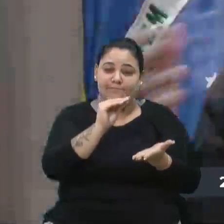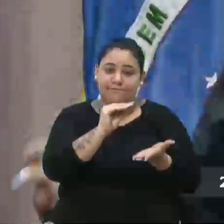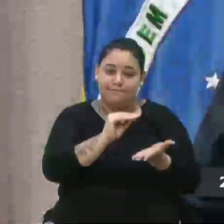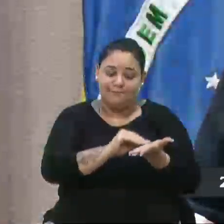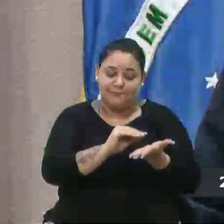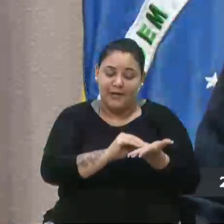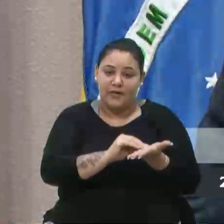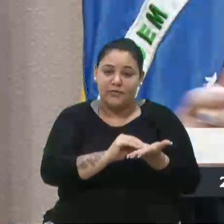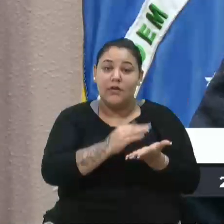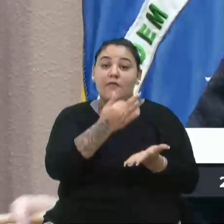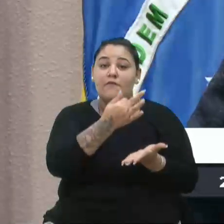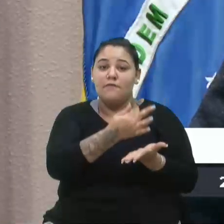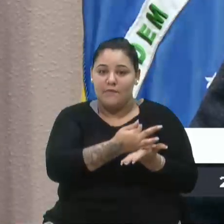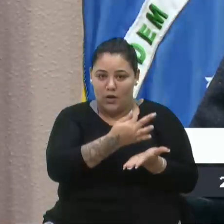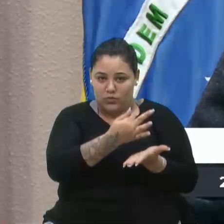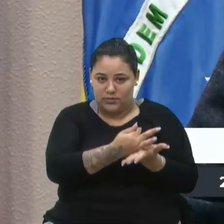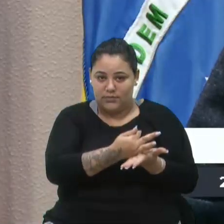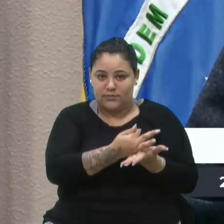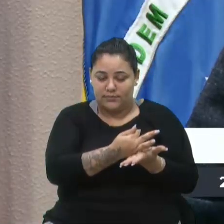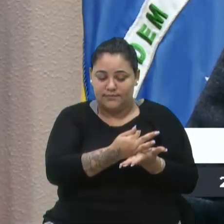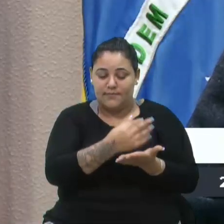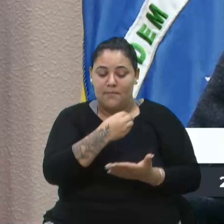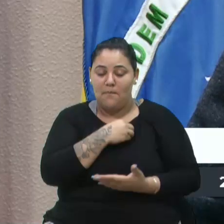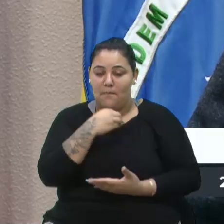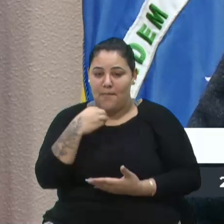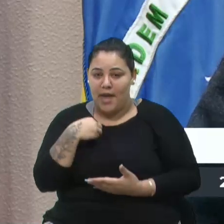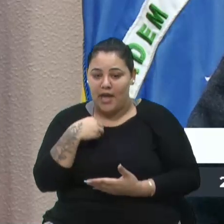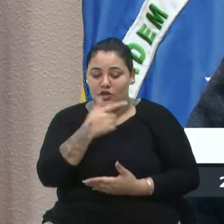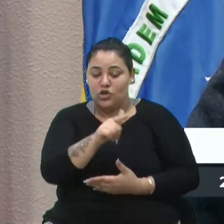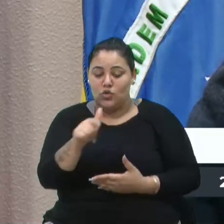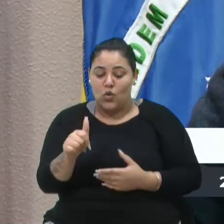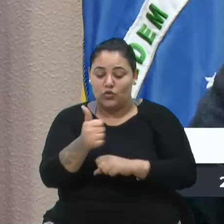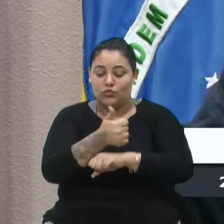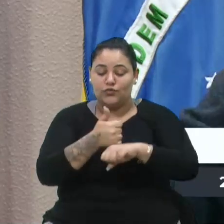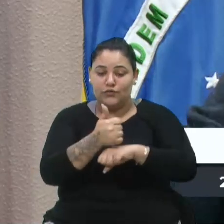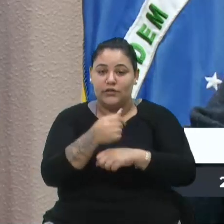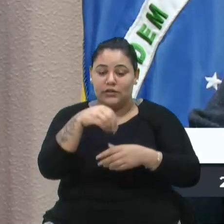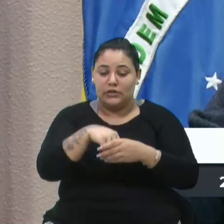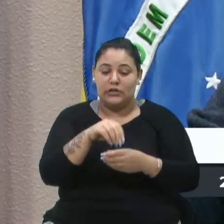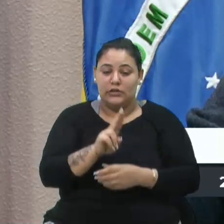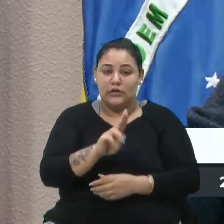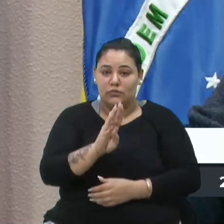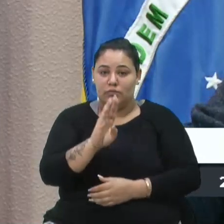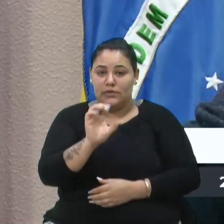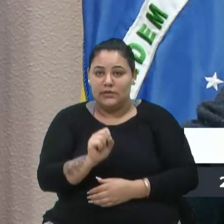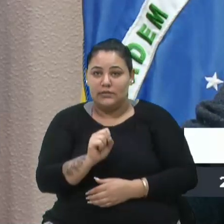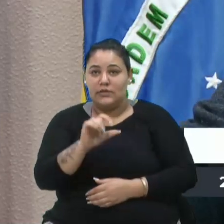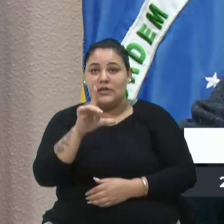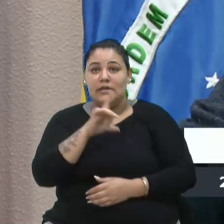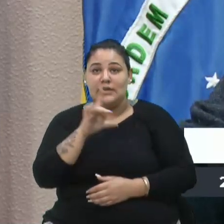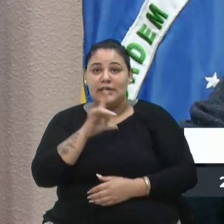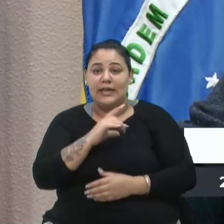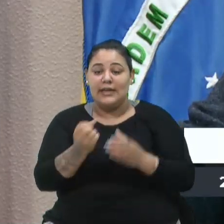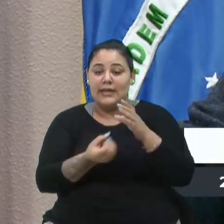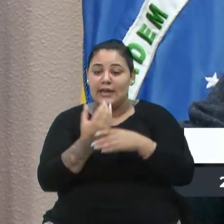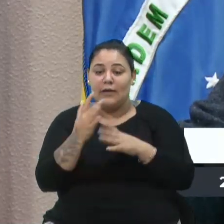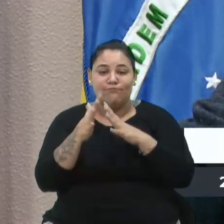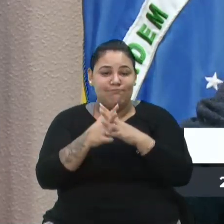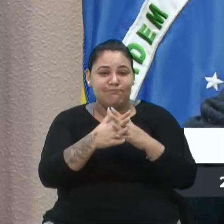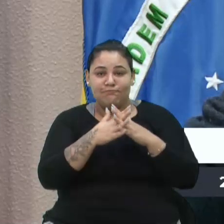pediatra e de tantos outros especialistas nas nossas UBSs, tem causado um transtorno muito grande.